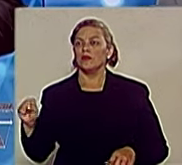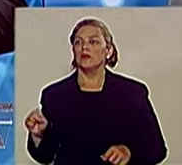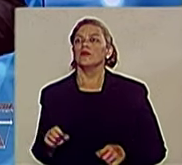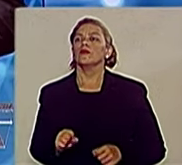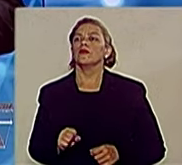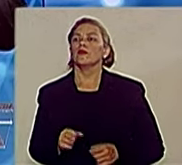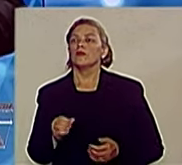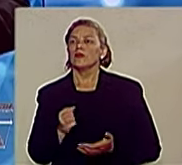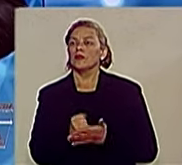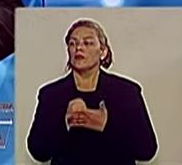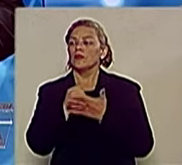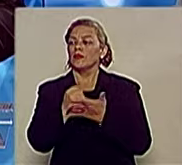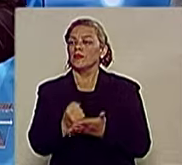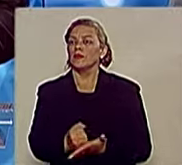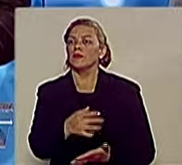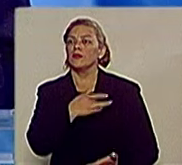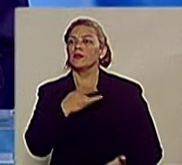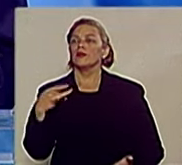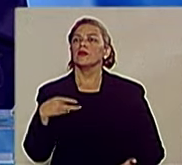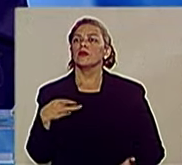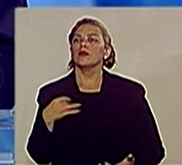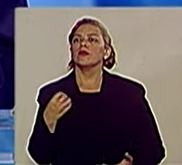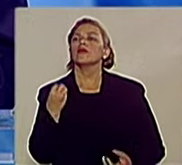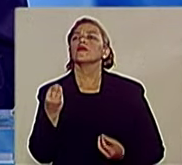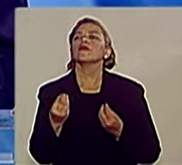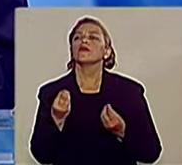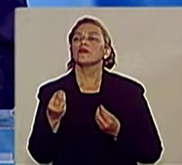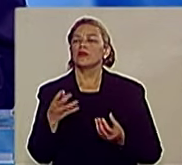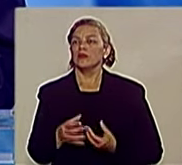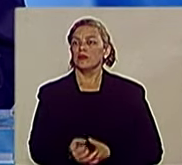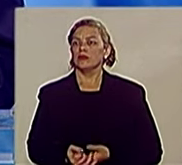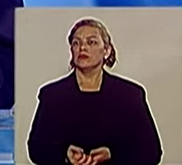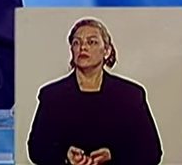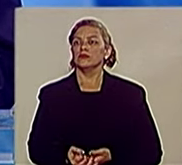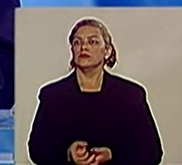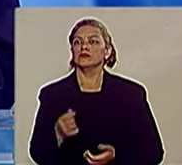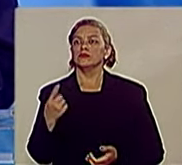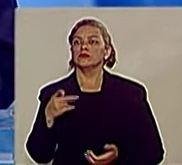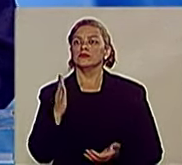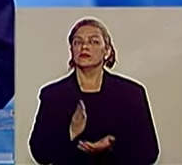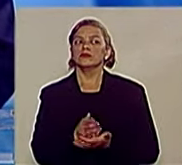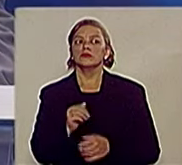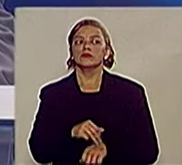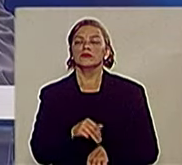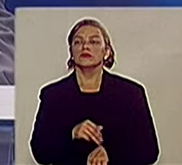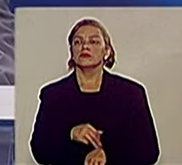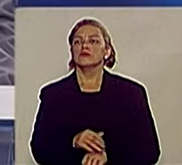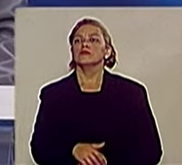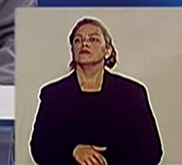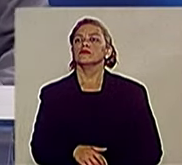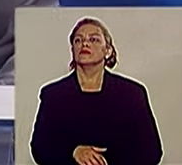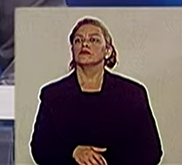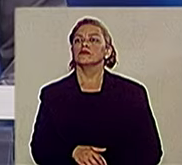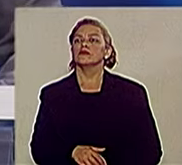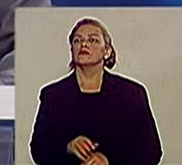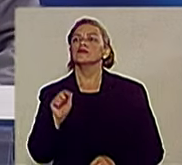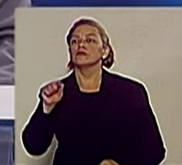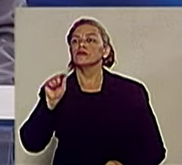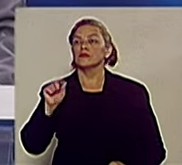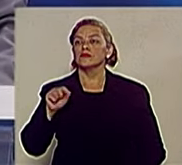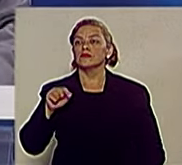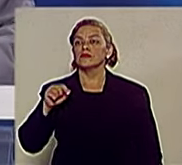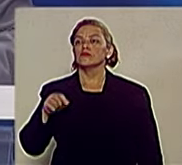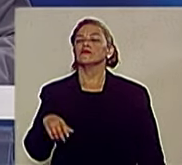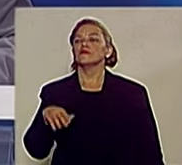de gestão? Qual a sua opinião? O que você faria, candidato? Um minuto e meio para a resposta do candidato Luiz Carlos Dupem. Candidato Shakespeare, você tem toda a